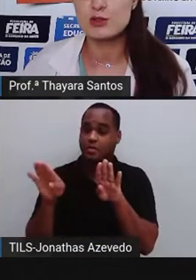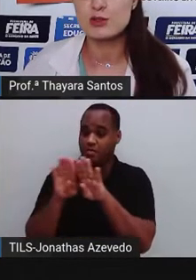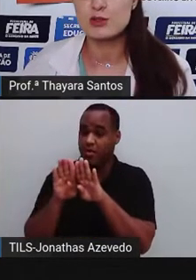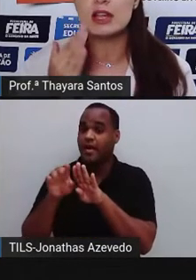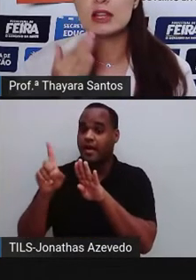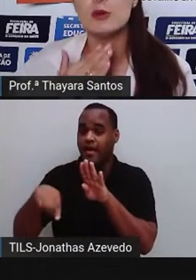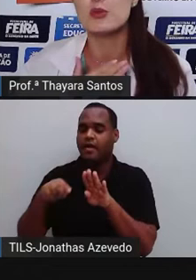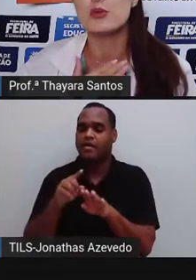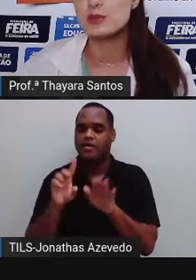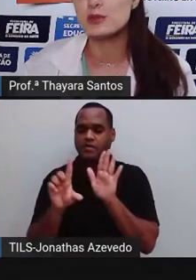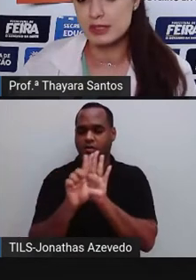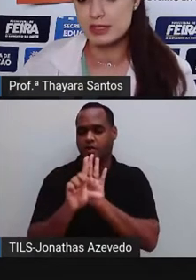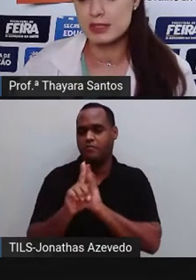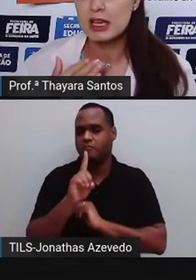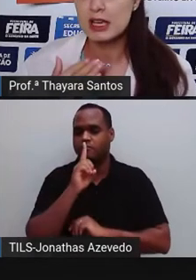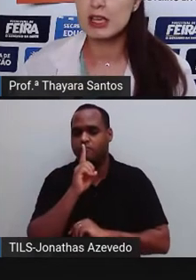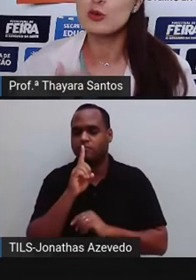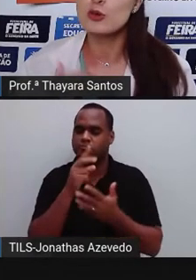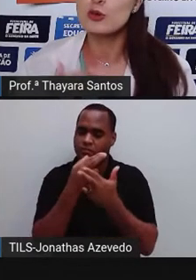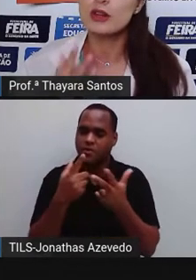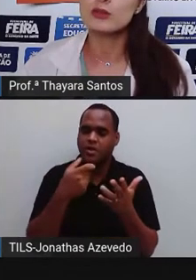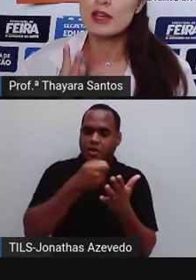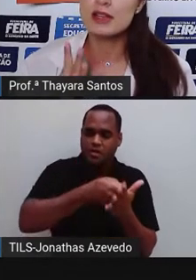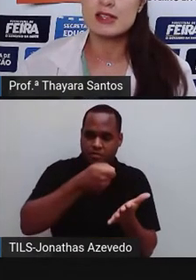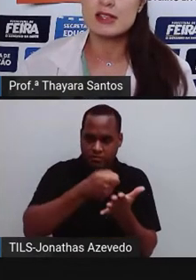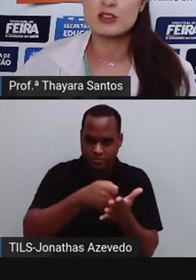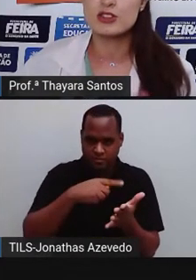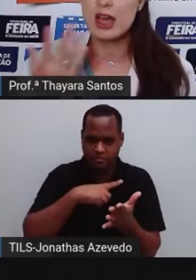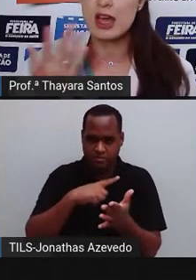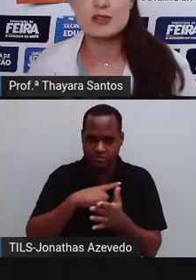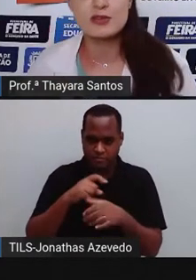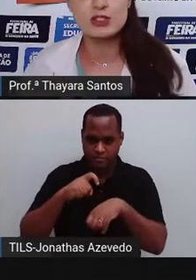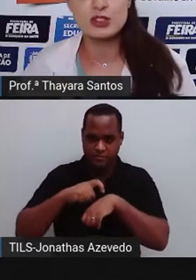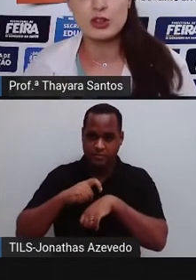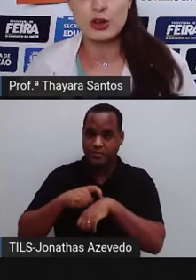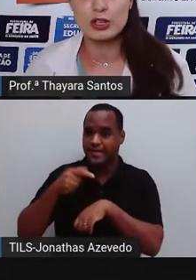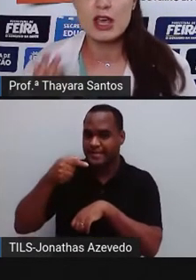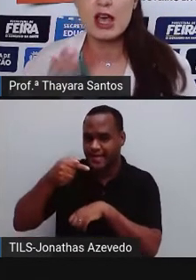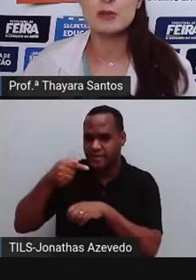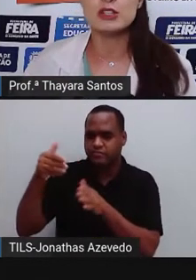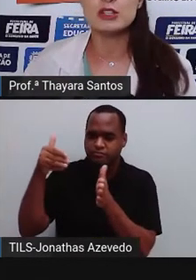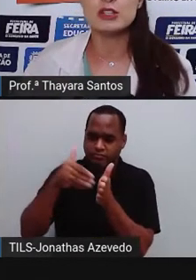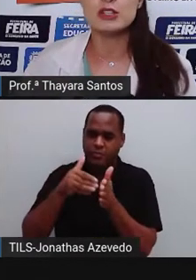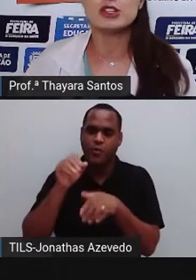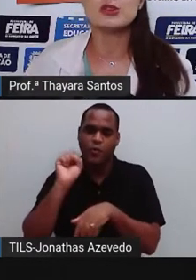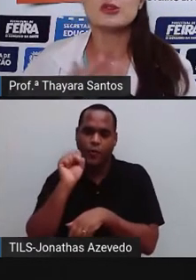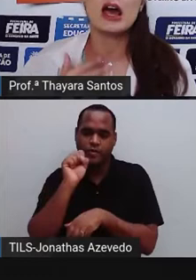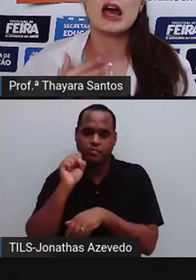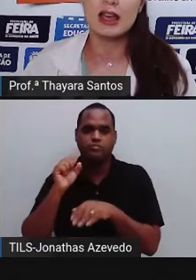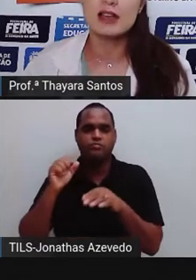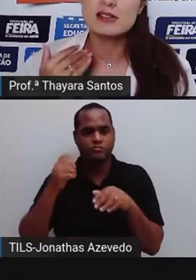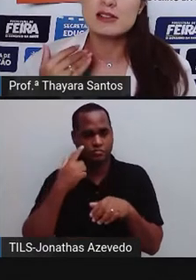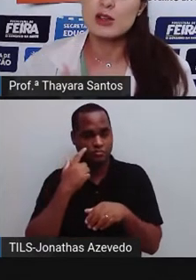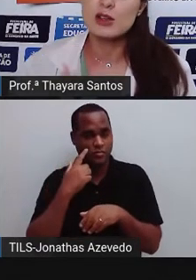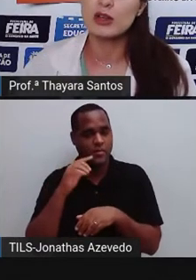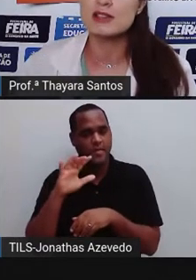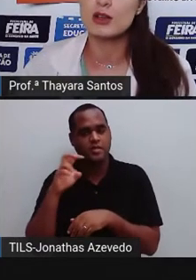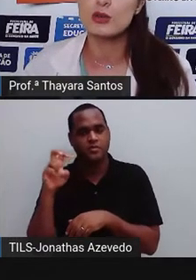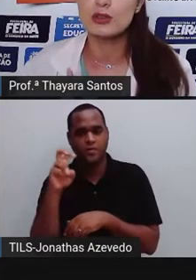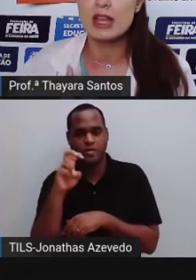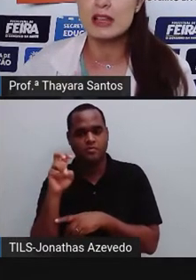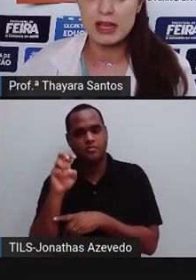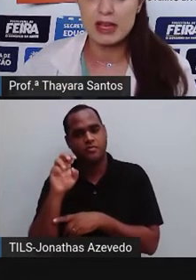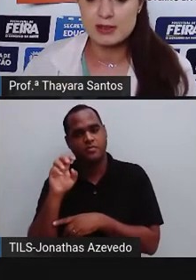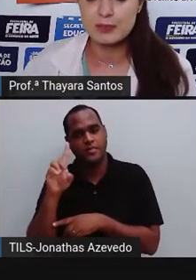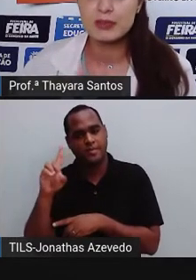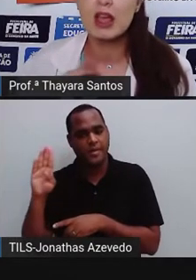silêncio. E ela determina algumas coisas. Que do período das 7 às 20 horas, é permitido até 55